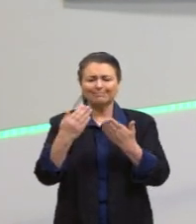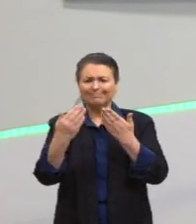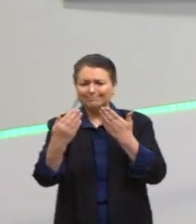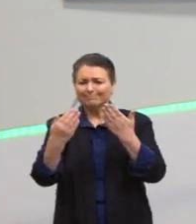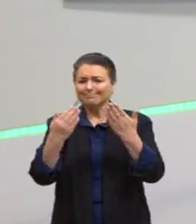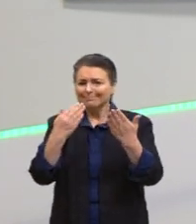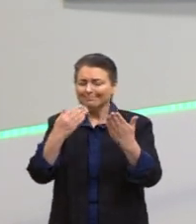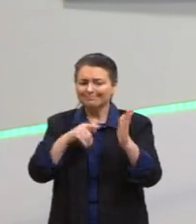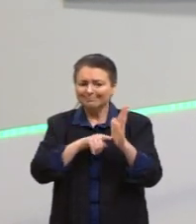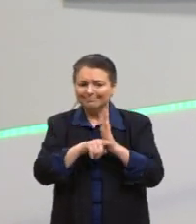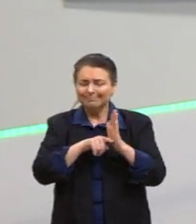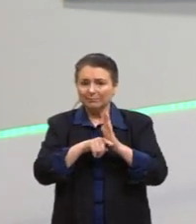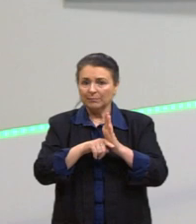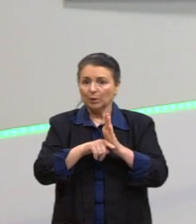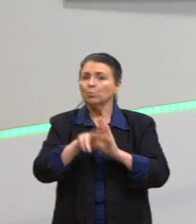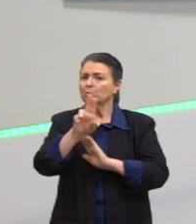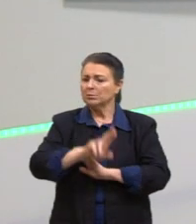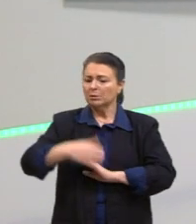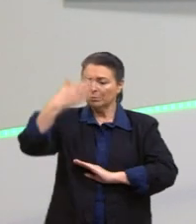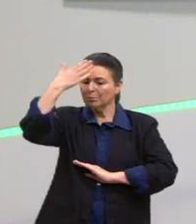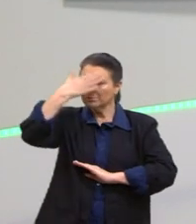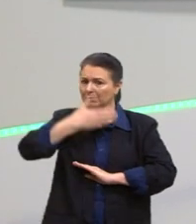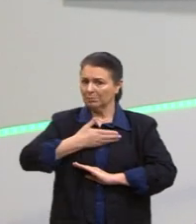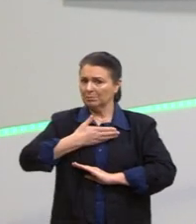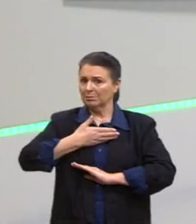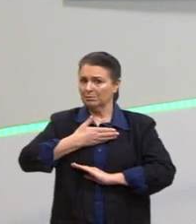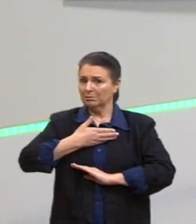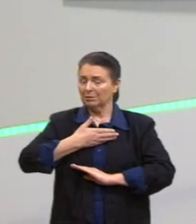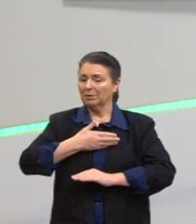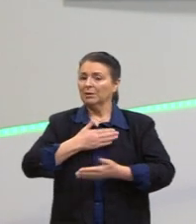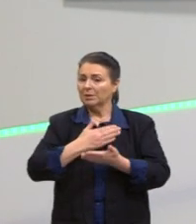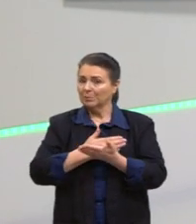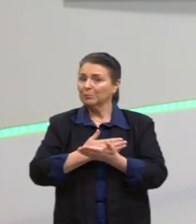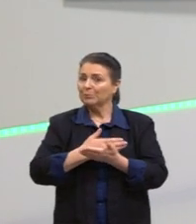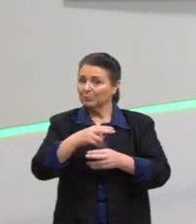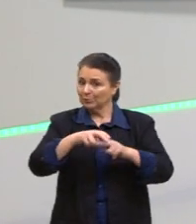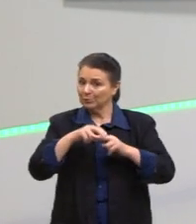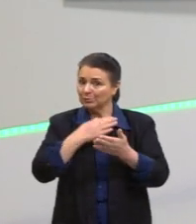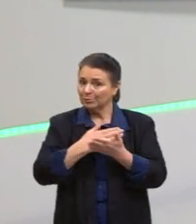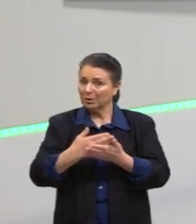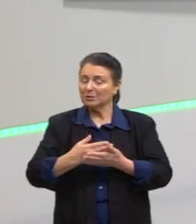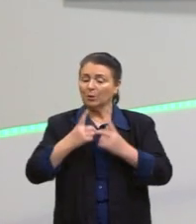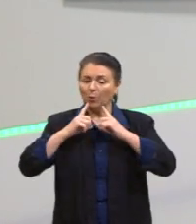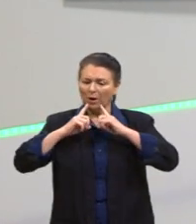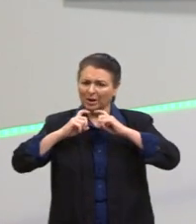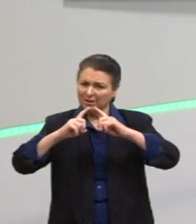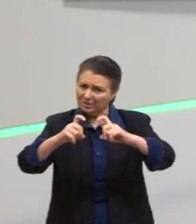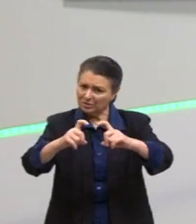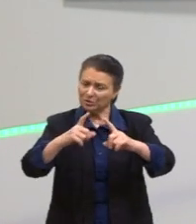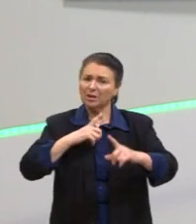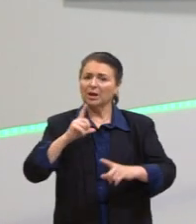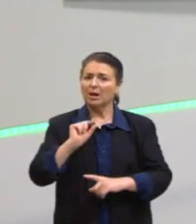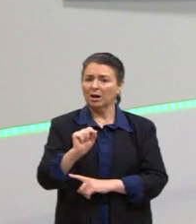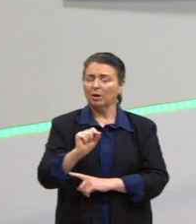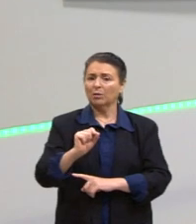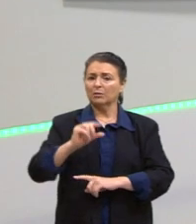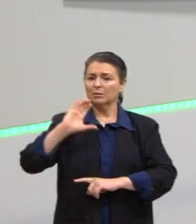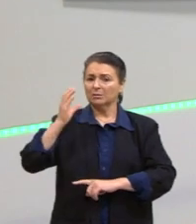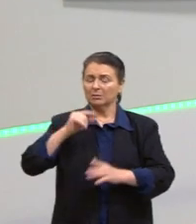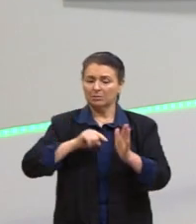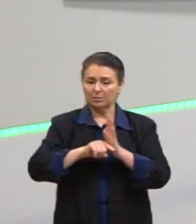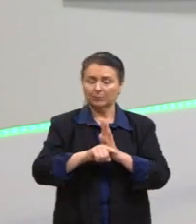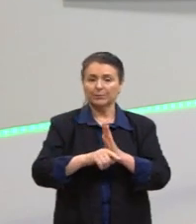inclusive com provas. O pessoal passa a criticar a ciência. E aí vão surgir alguns movimentos